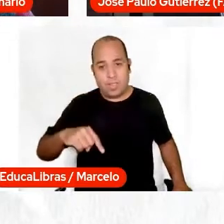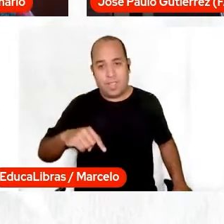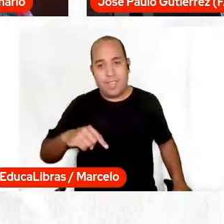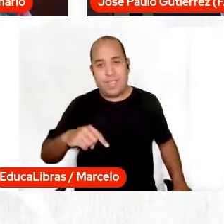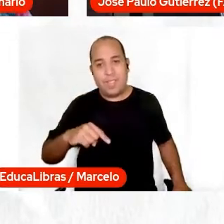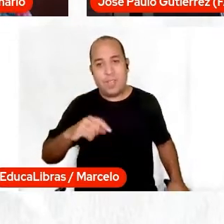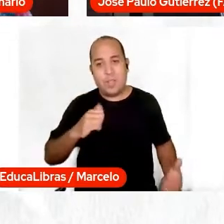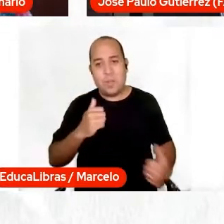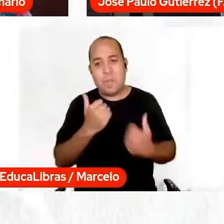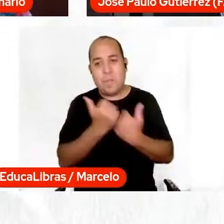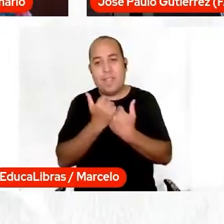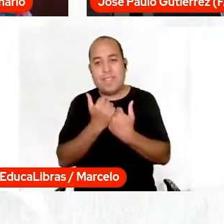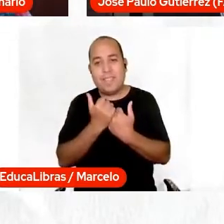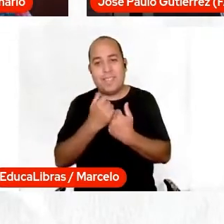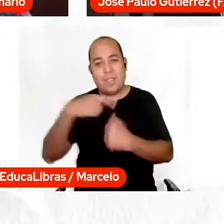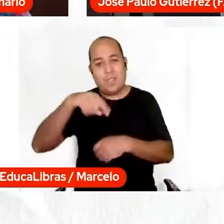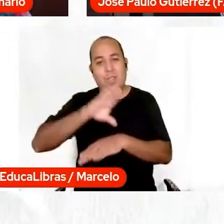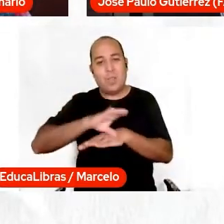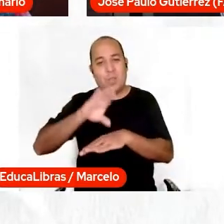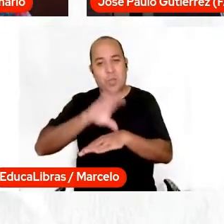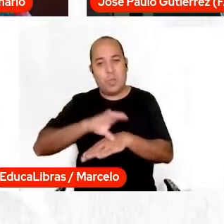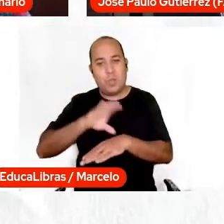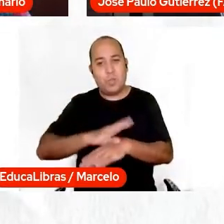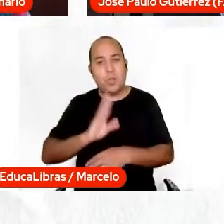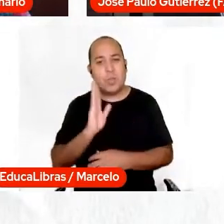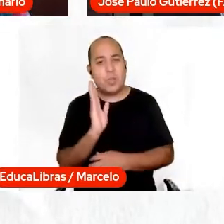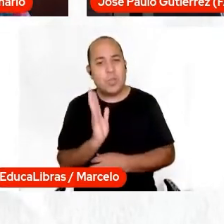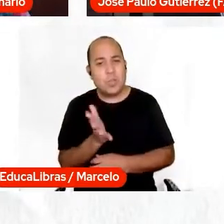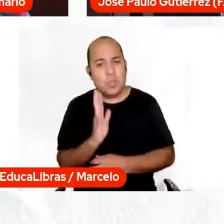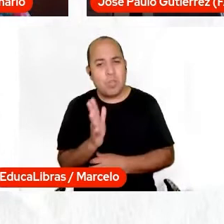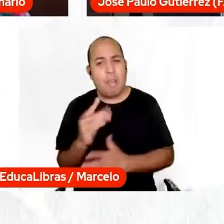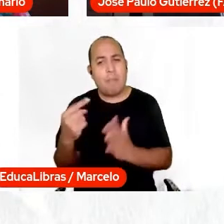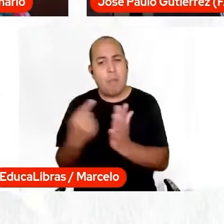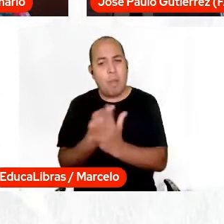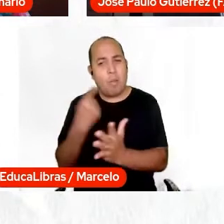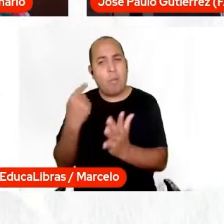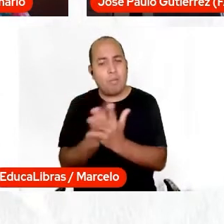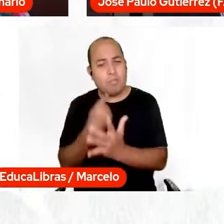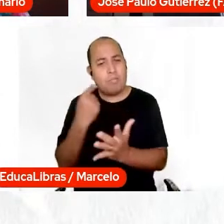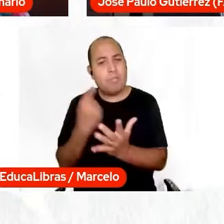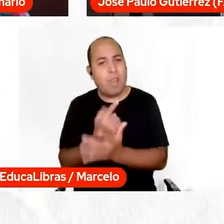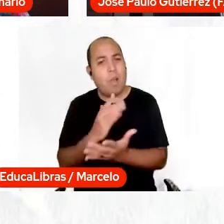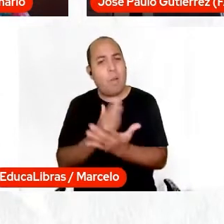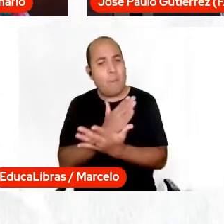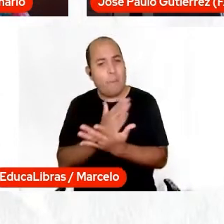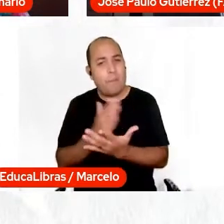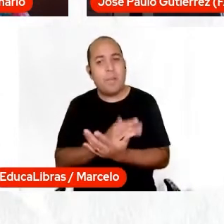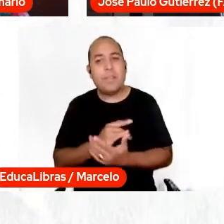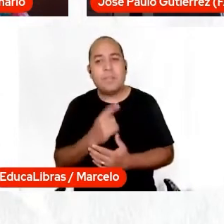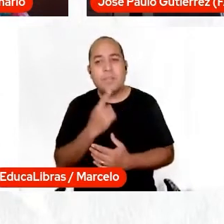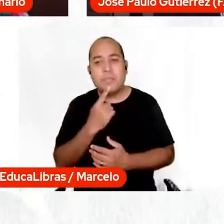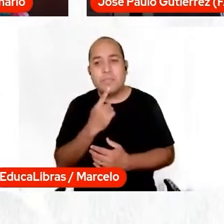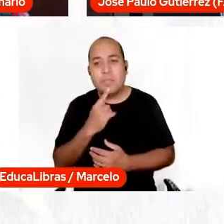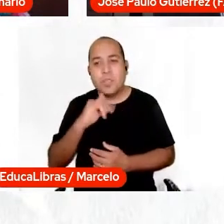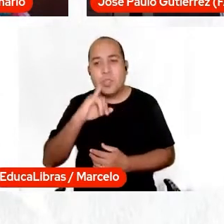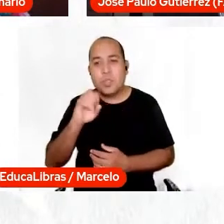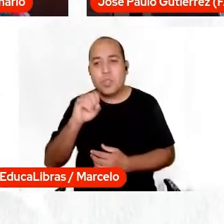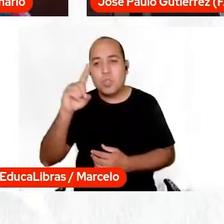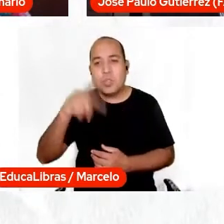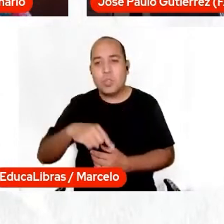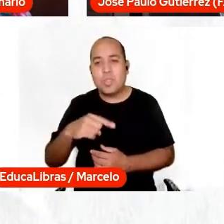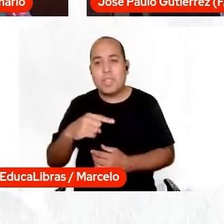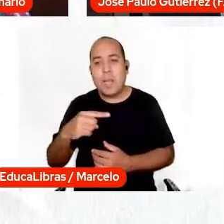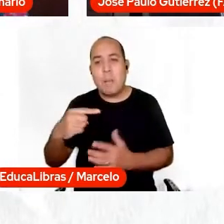construção desse curso, já fez algumas perguntas aqui, né? O professor José Moacir está trazendo algumas